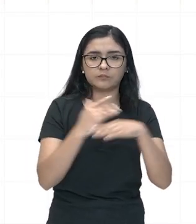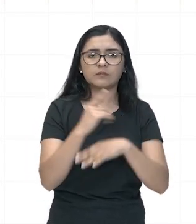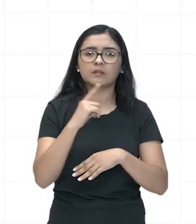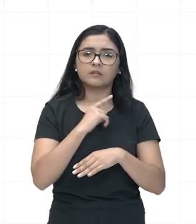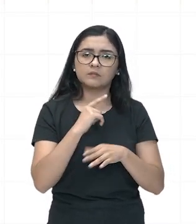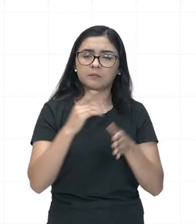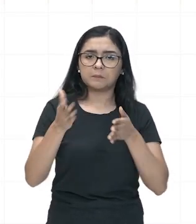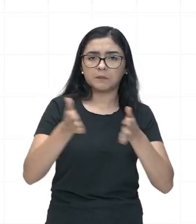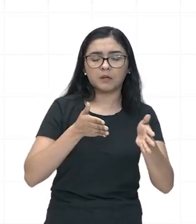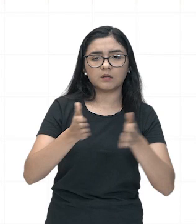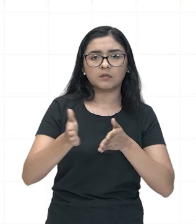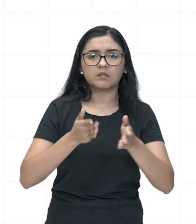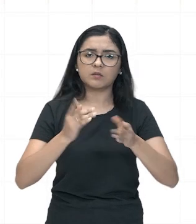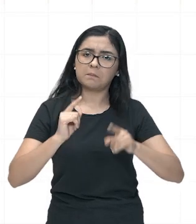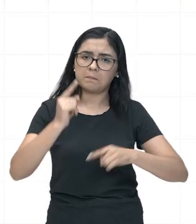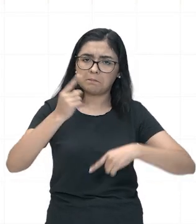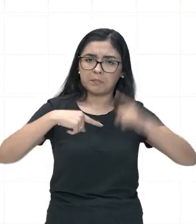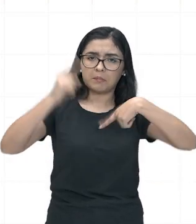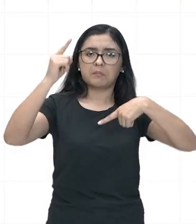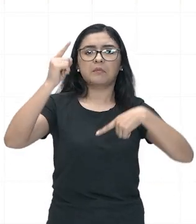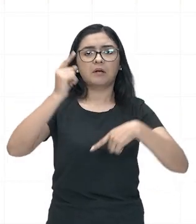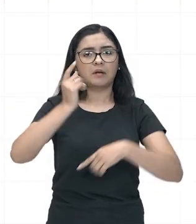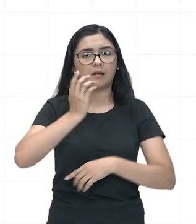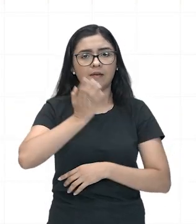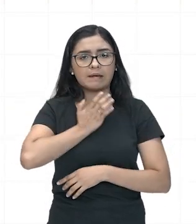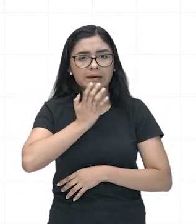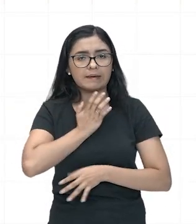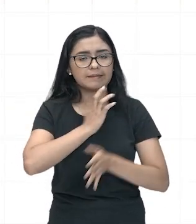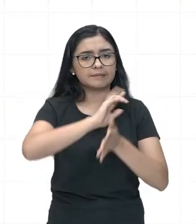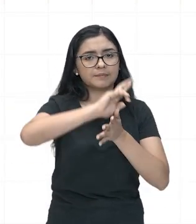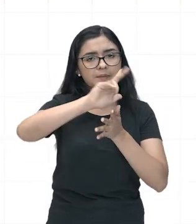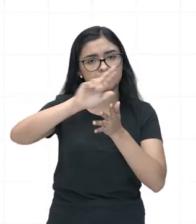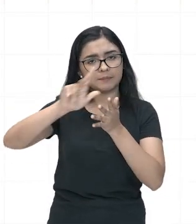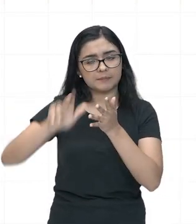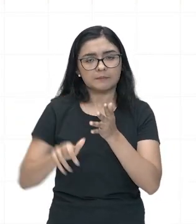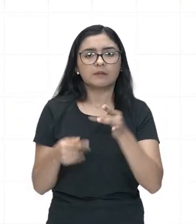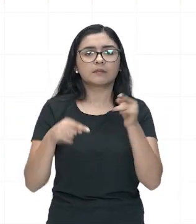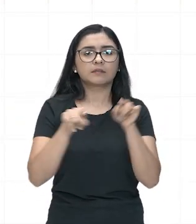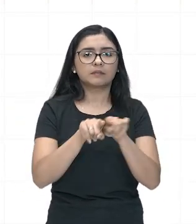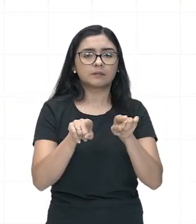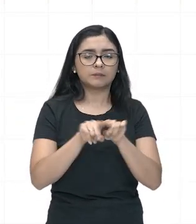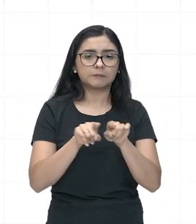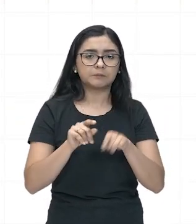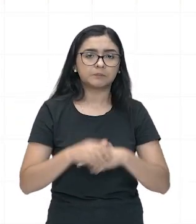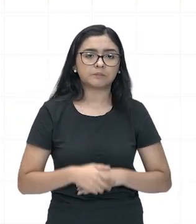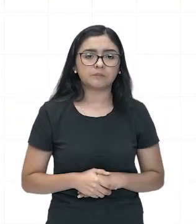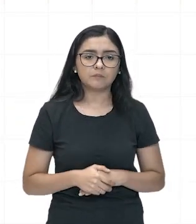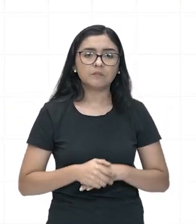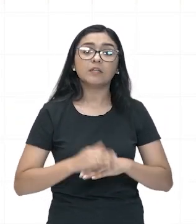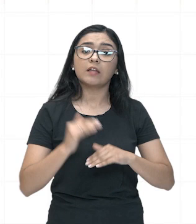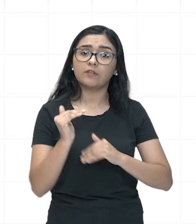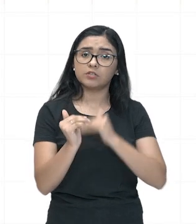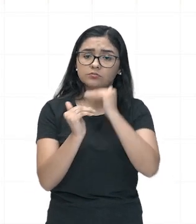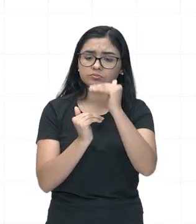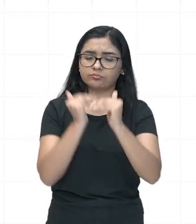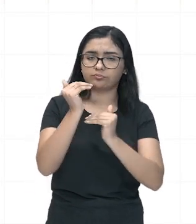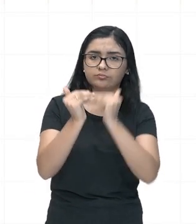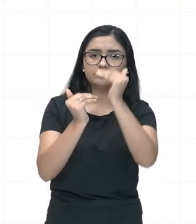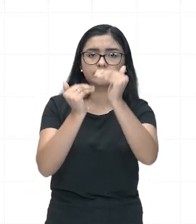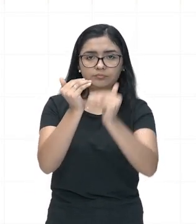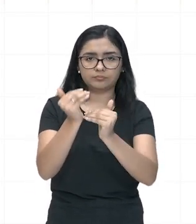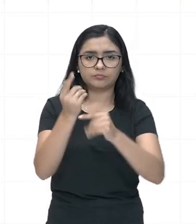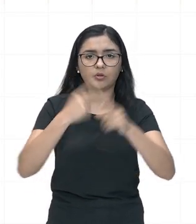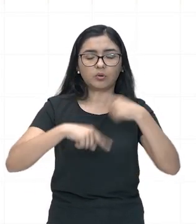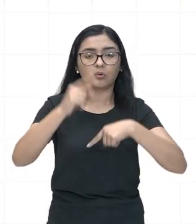momento ali de riqueza, de esplendor, tá? Tiveram um notável desenvolvimento